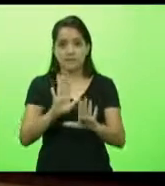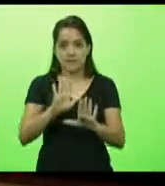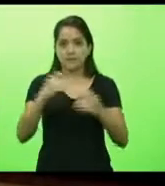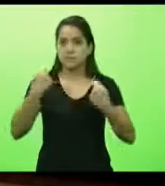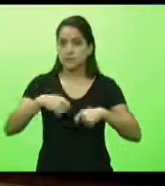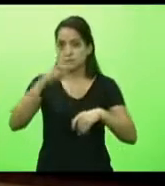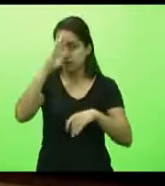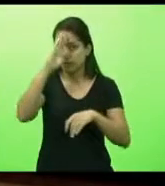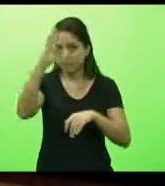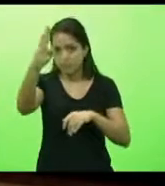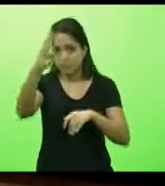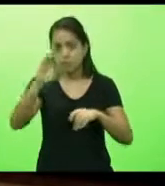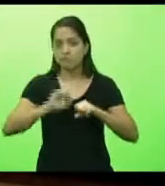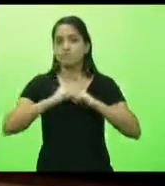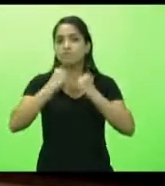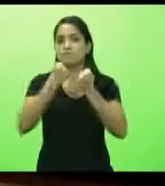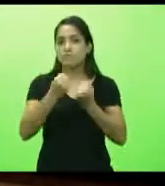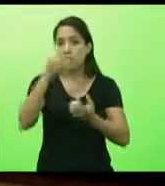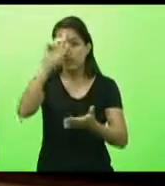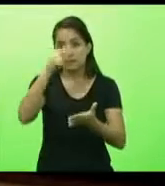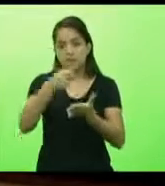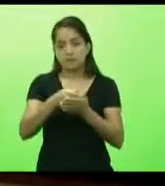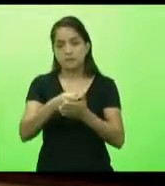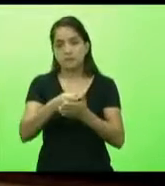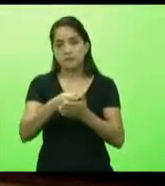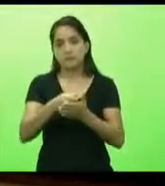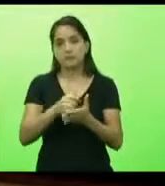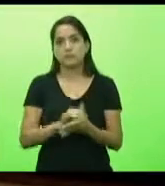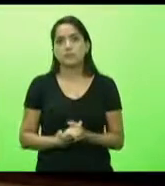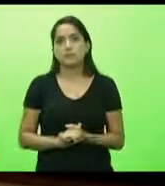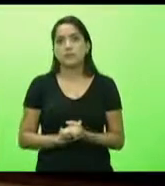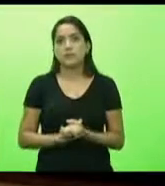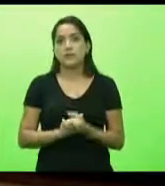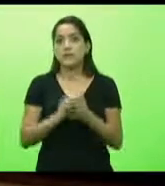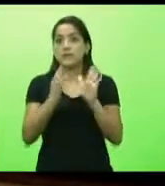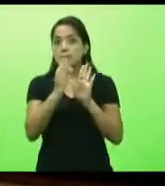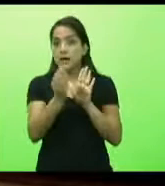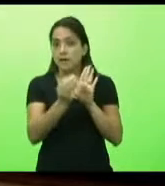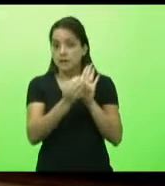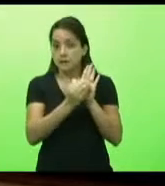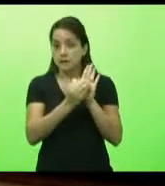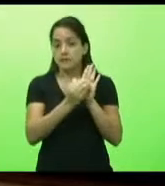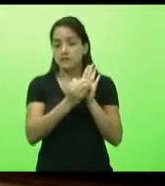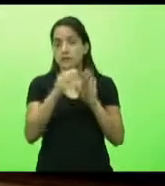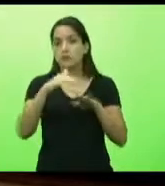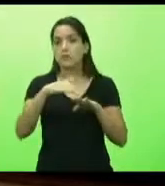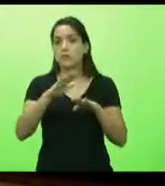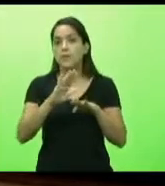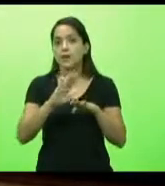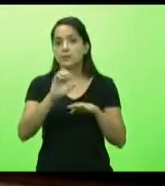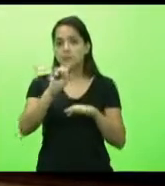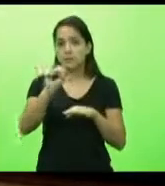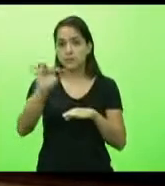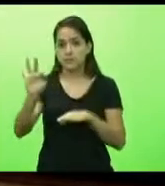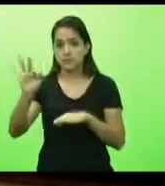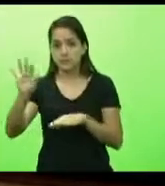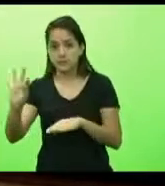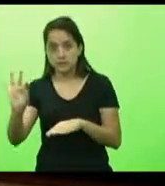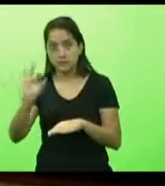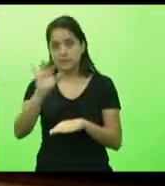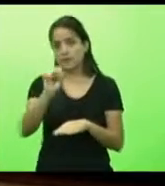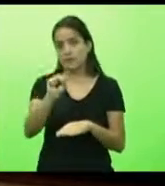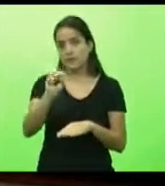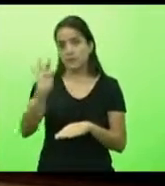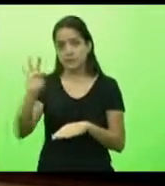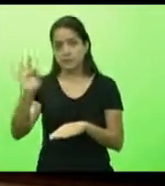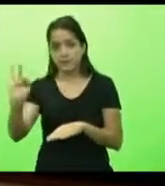colocar empenho e decisão política. E eu acrescento aqui ainda, deputados, que o STF, numa ação,